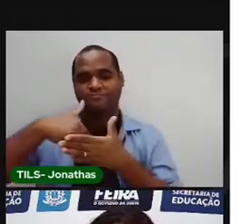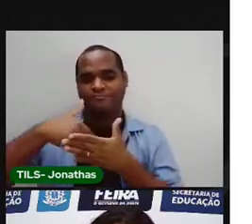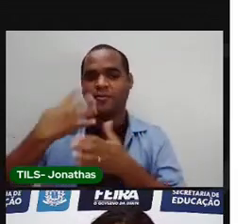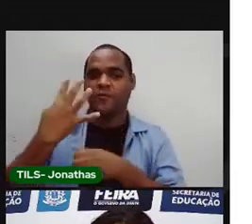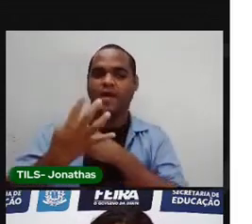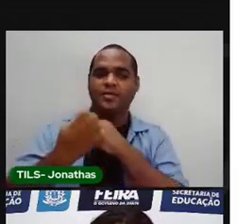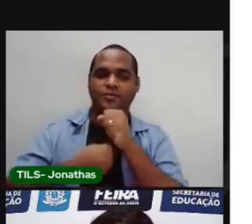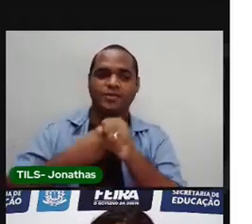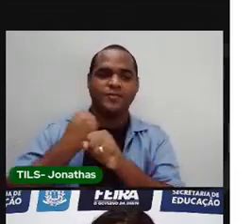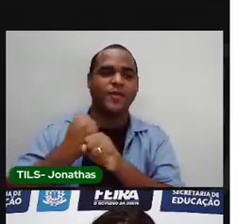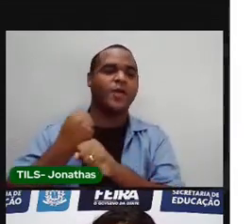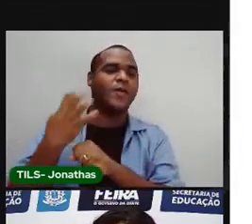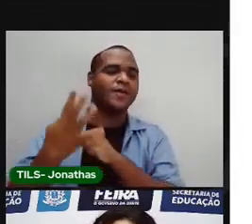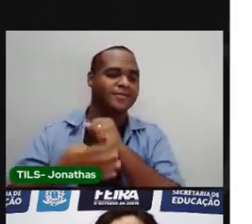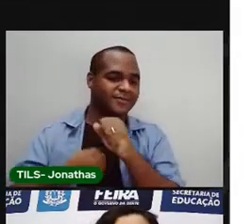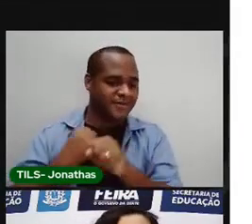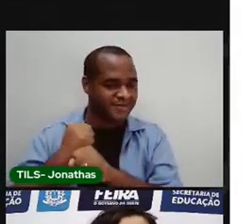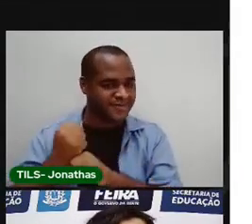anos.